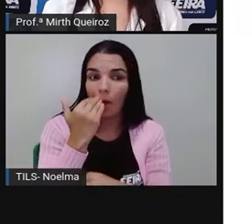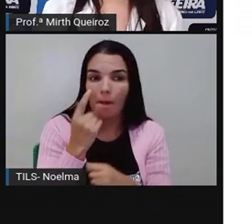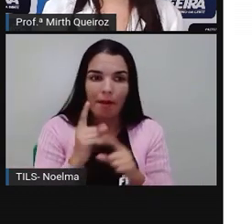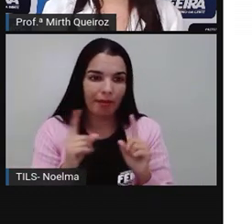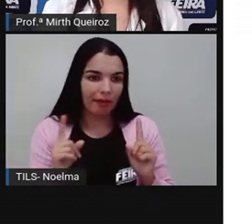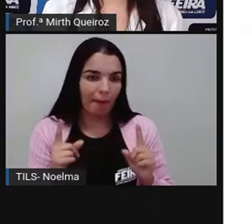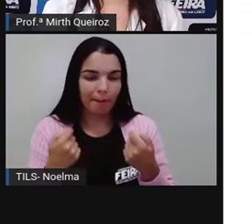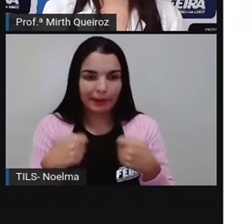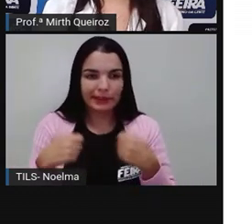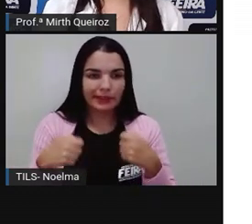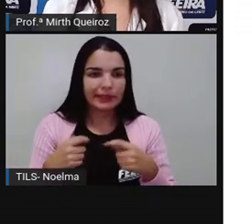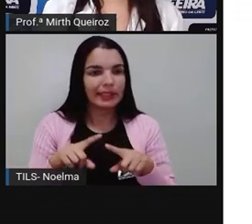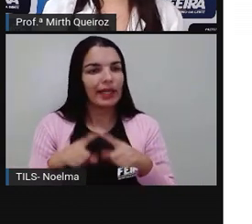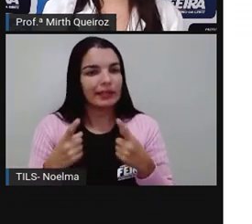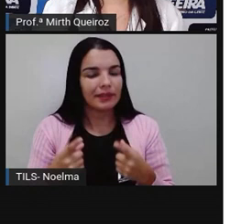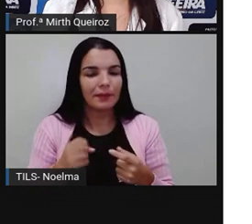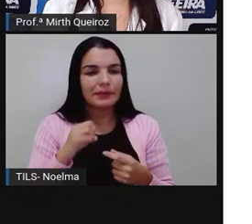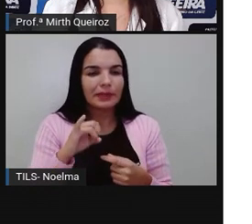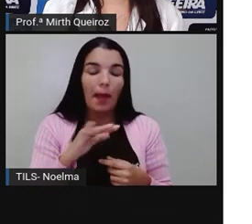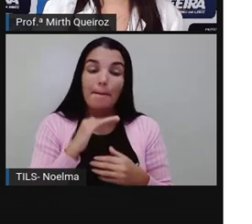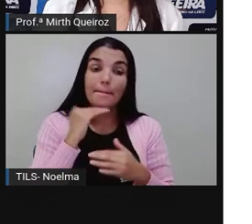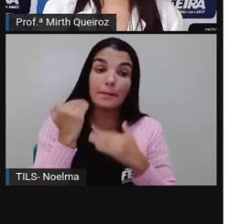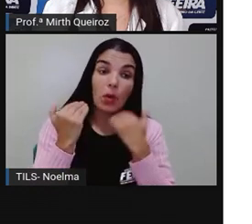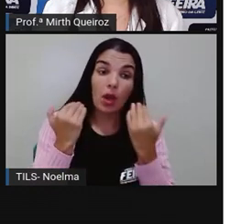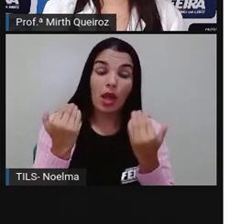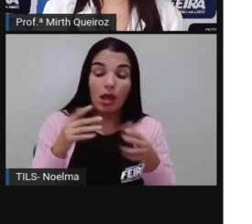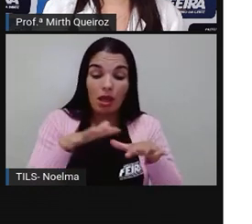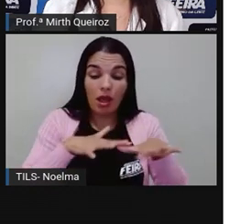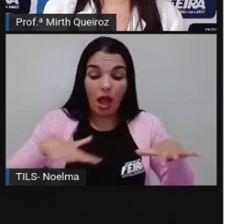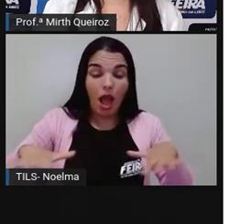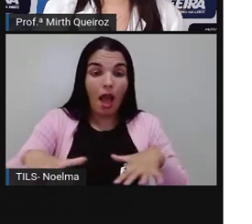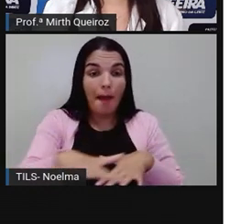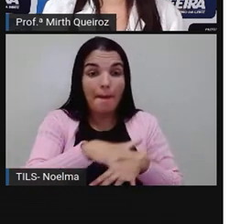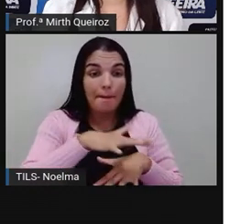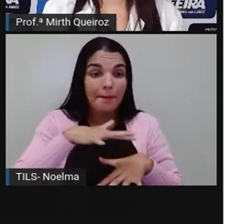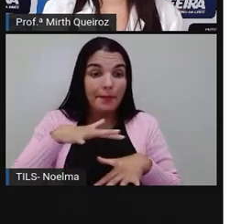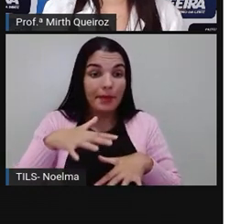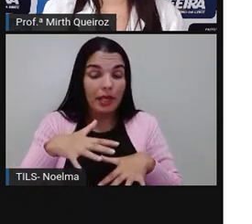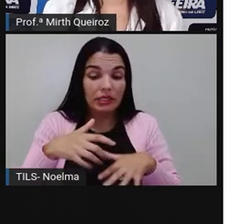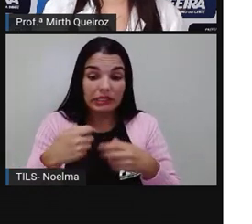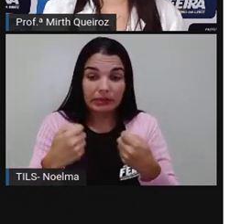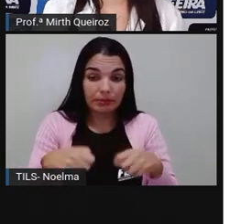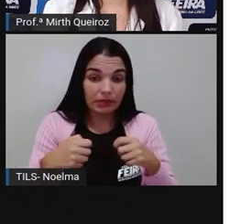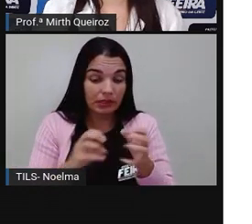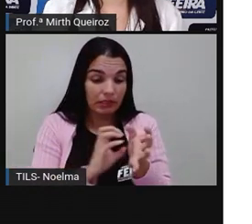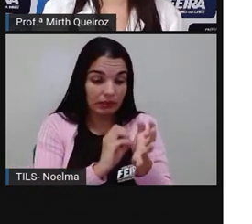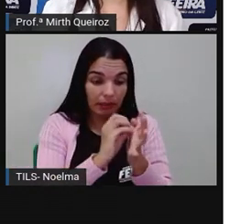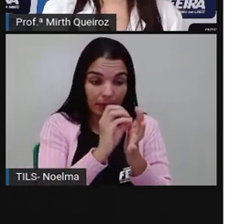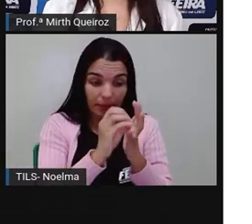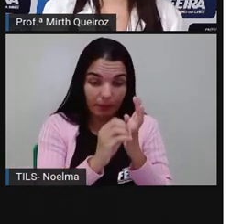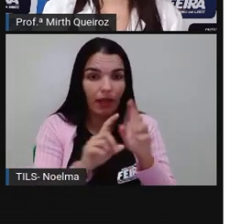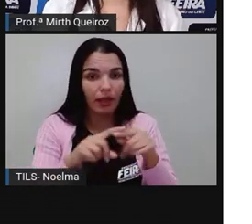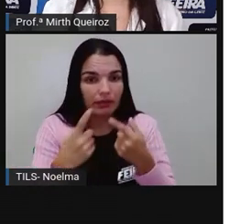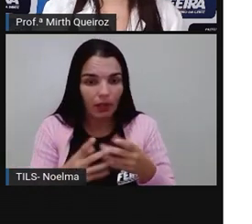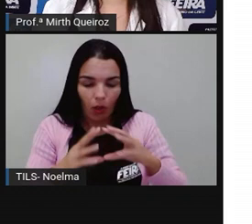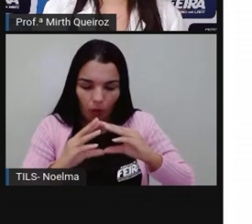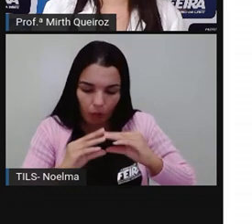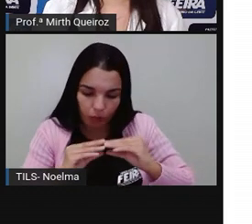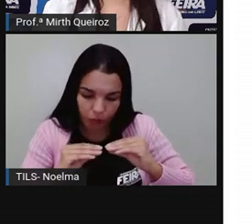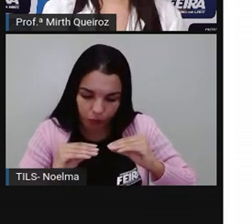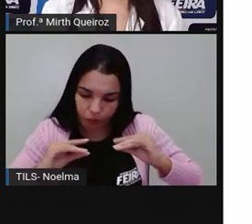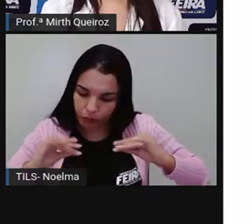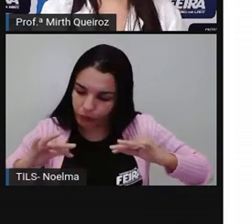Então os fungos, caso ele venha a morrer no próprio ambiente, sem fazer parte de uma cadeia alimentar, os fungos vão